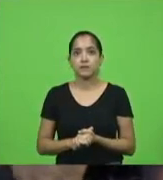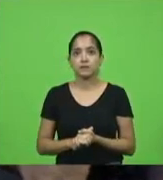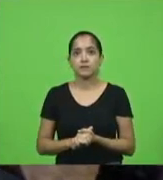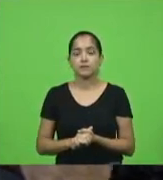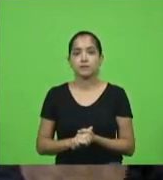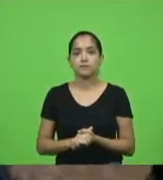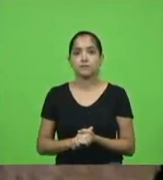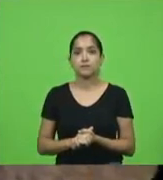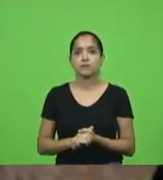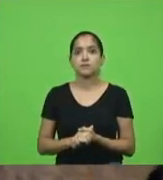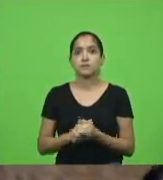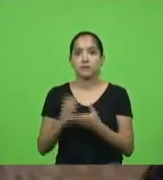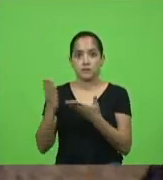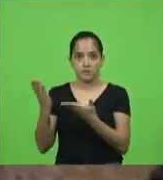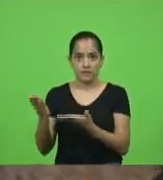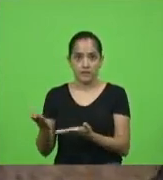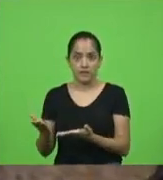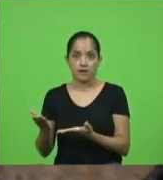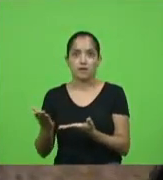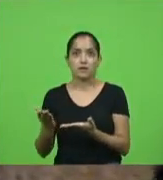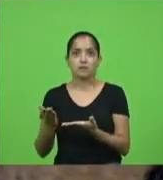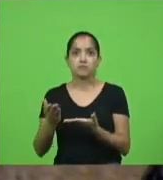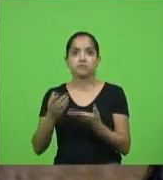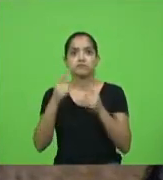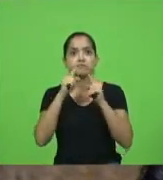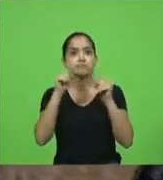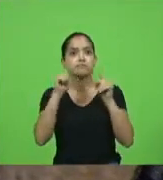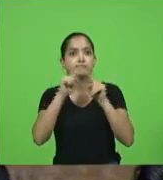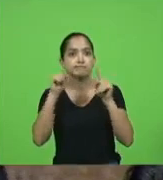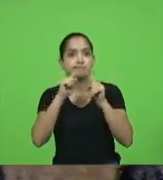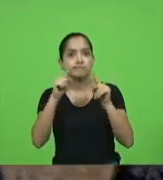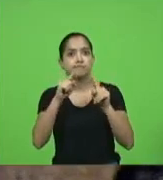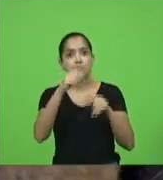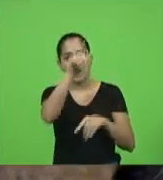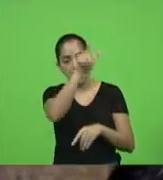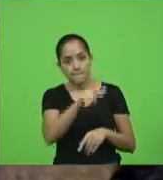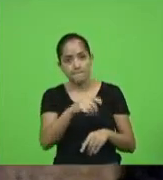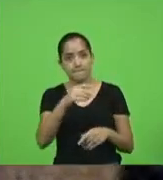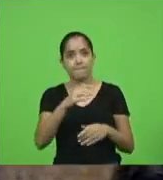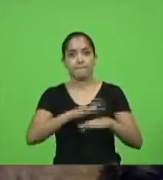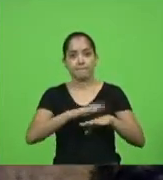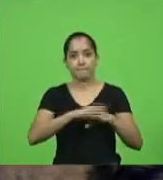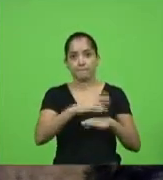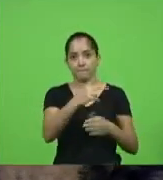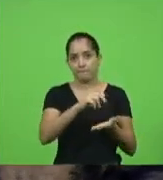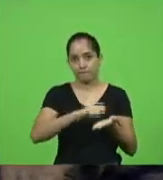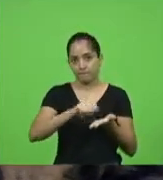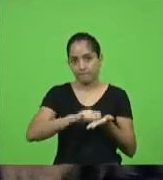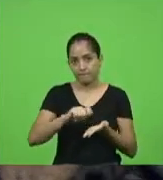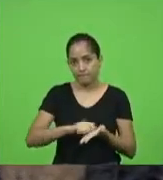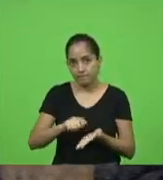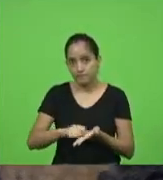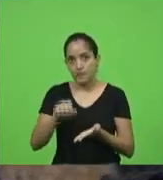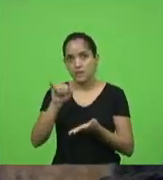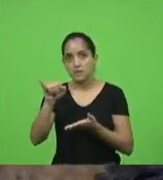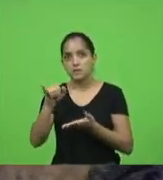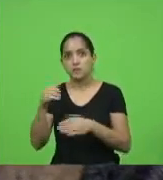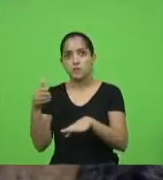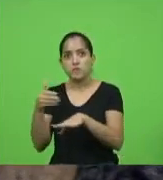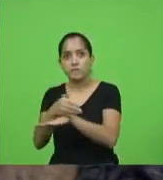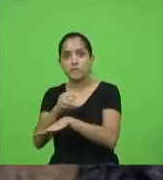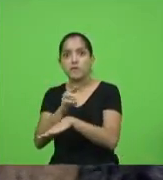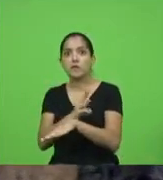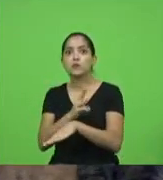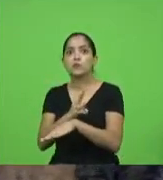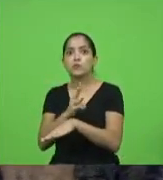A Miss TPA, ela que vai reclamar com quem escreveu isso aqui. Se eu falei, se eu botei aquilo num grupo de WhatsApp, isso